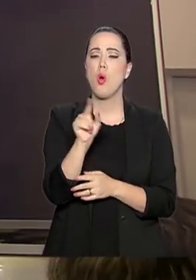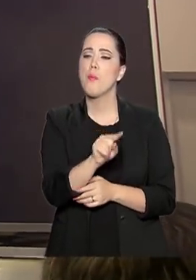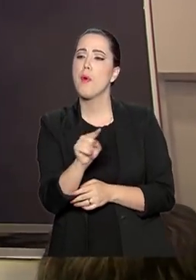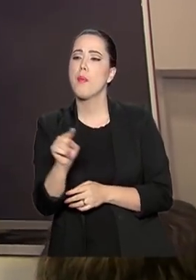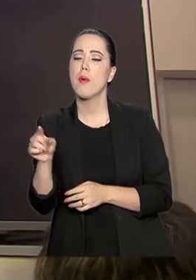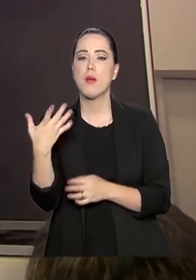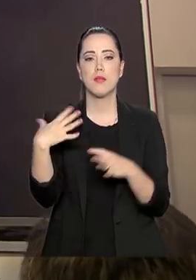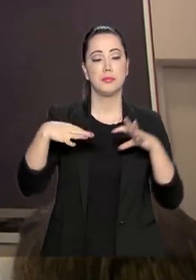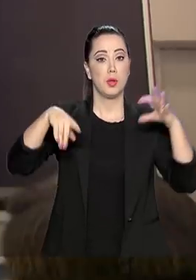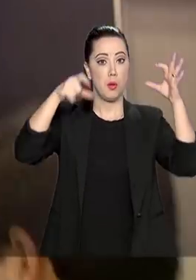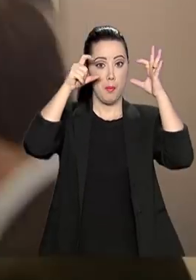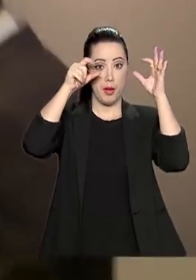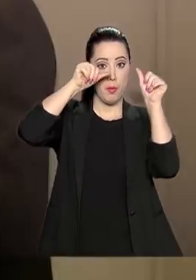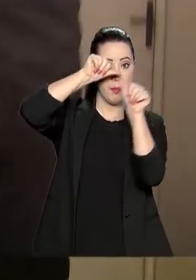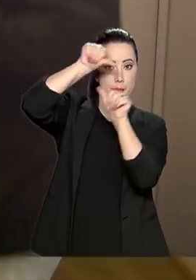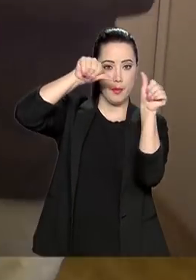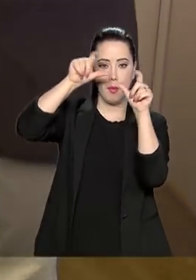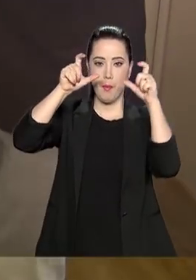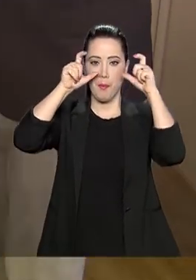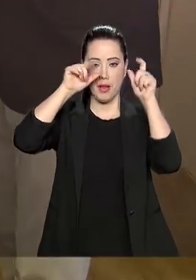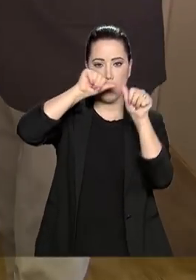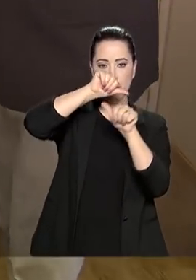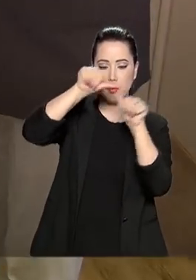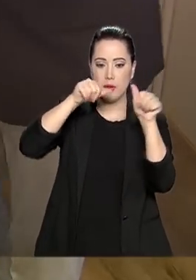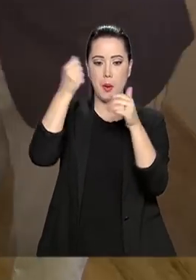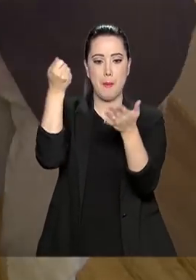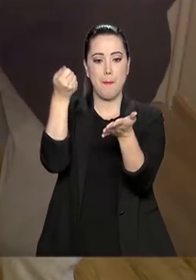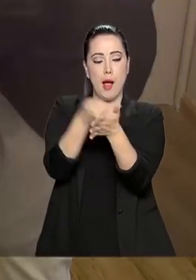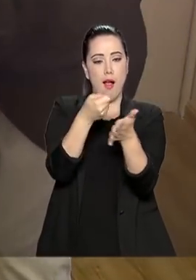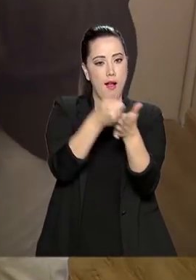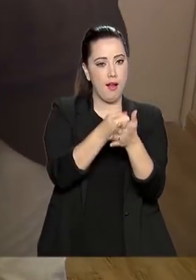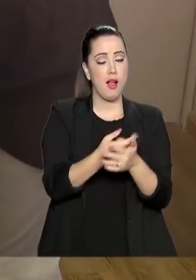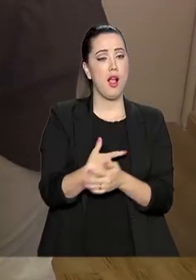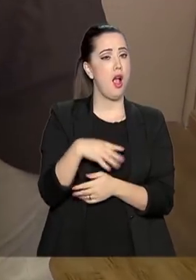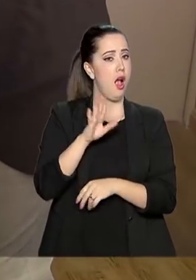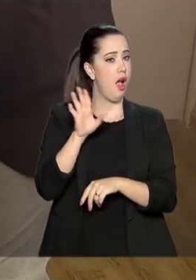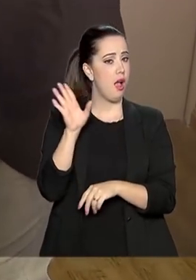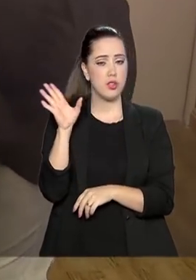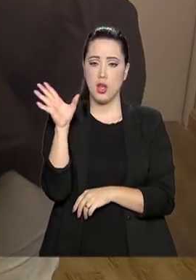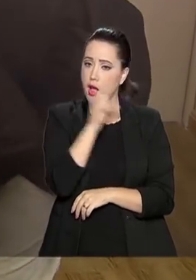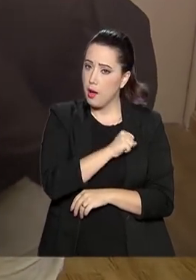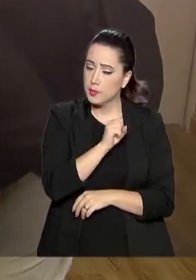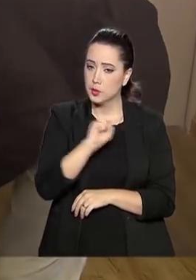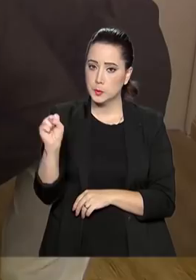modelo que mais agrada, pagar e em poucos segundos...